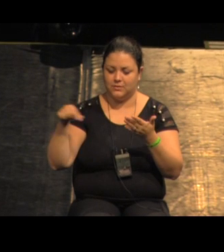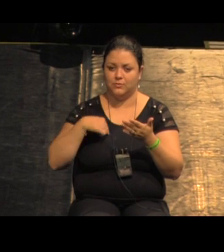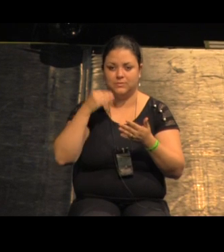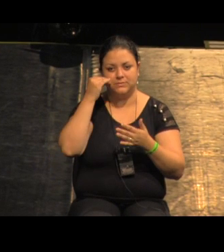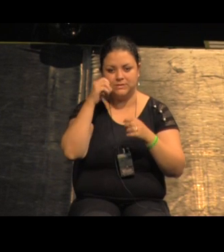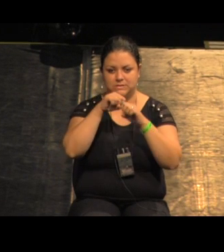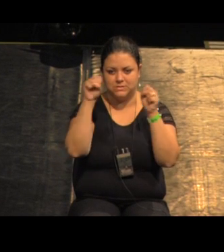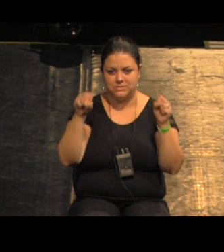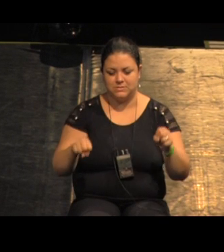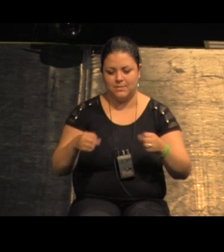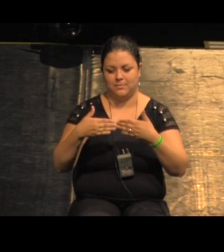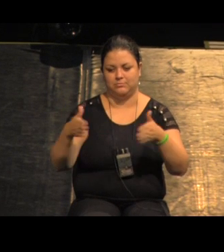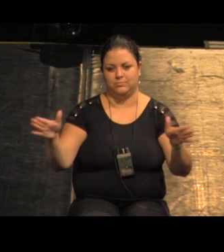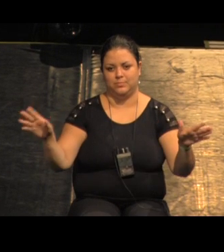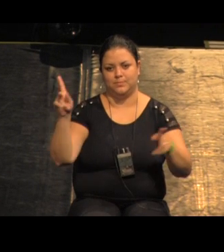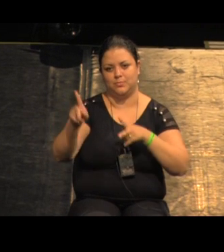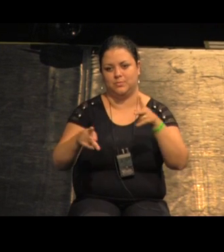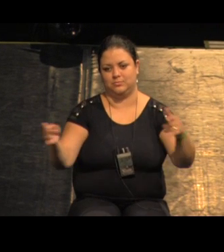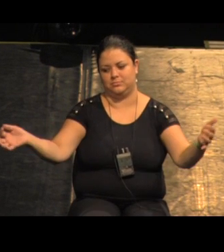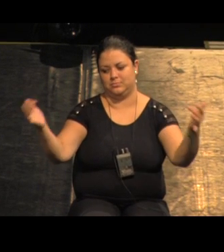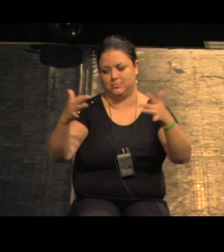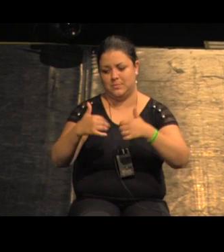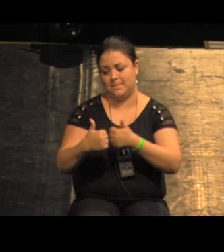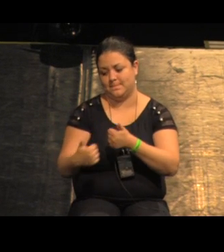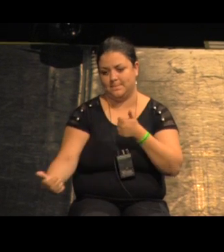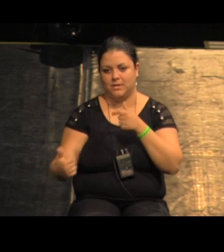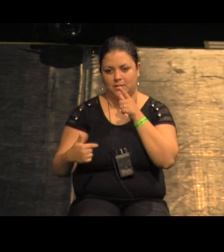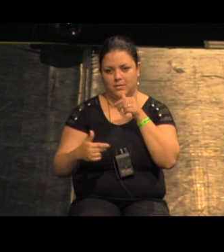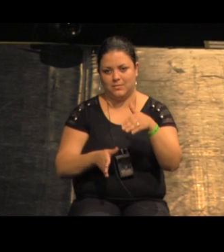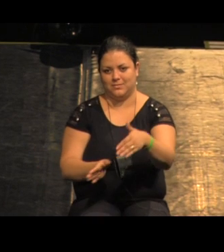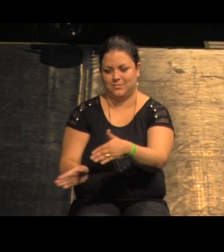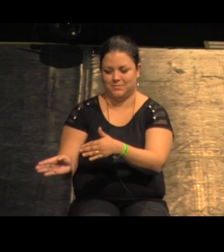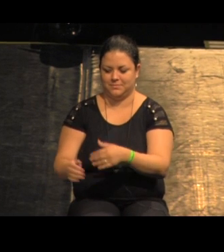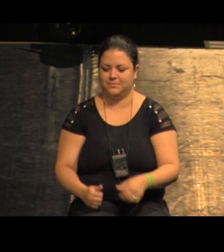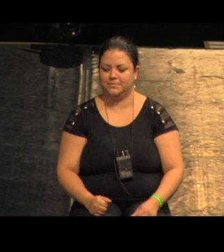abertos na orla na frente ribeirinha como eles chamam